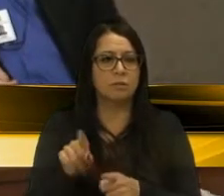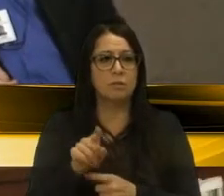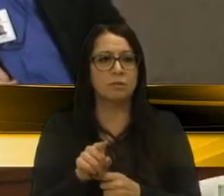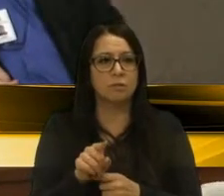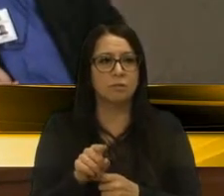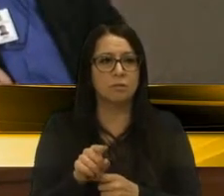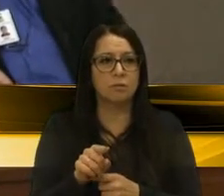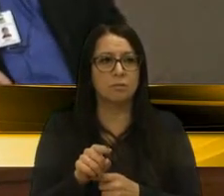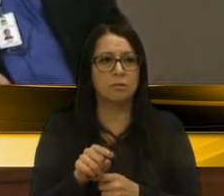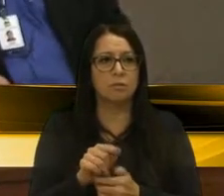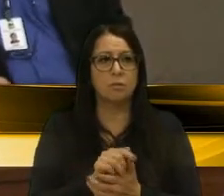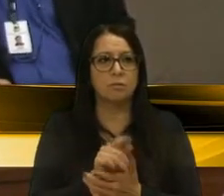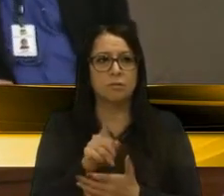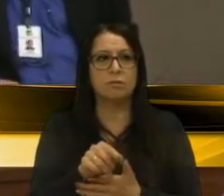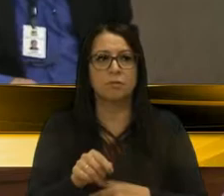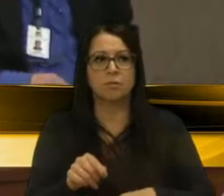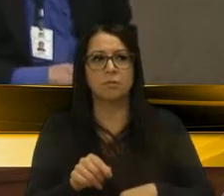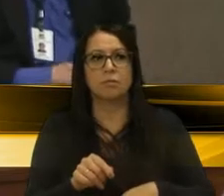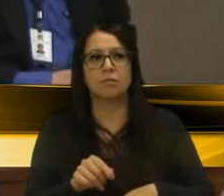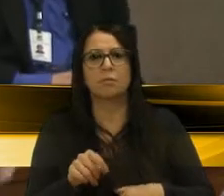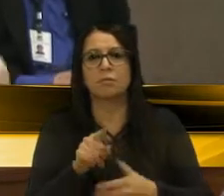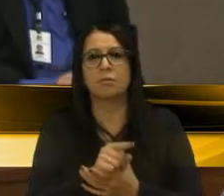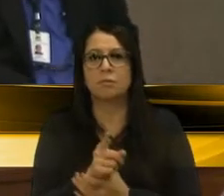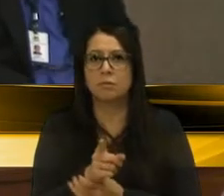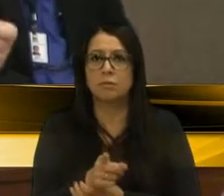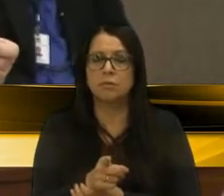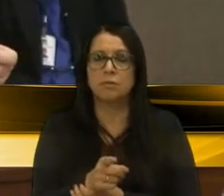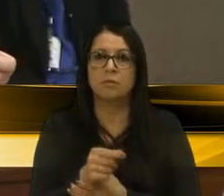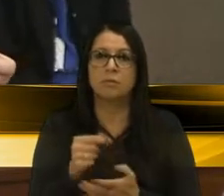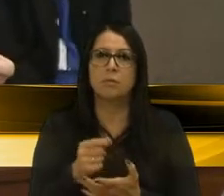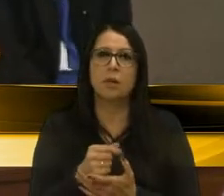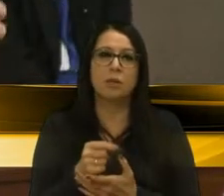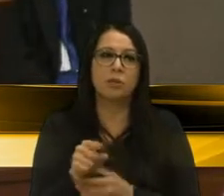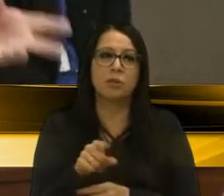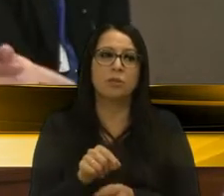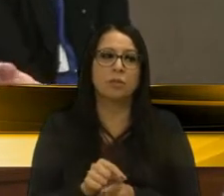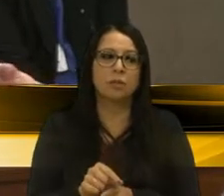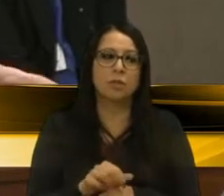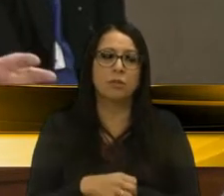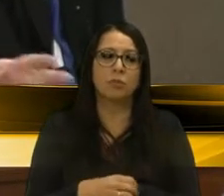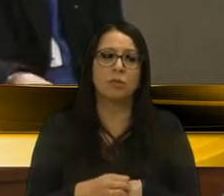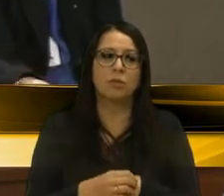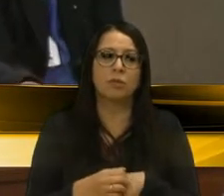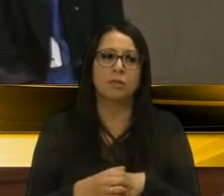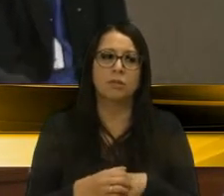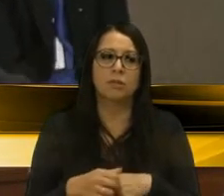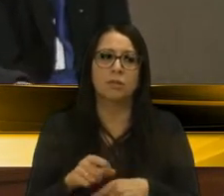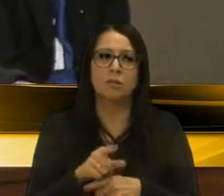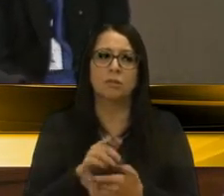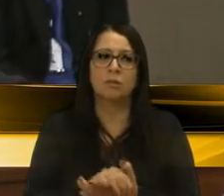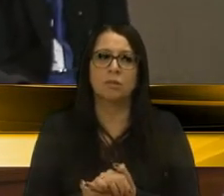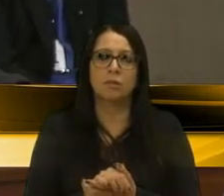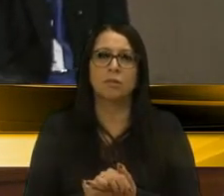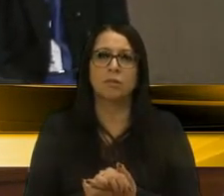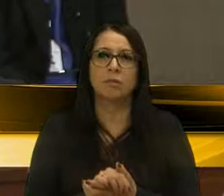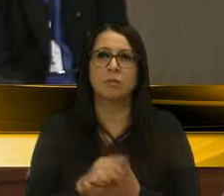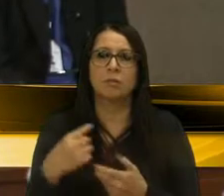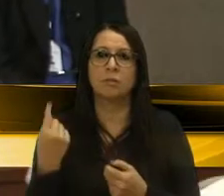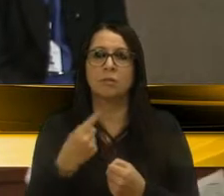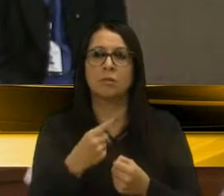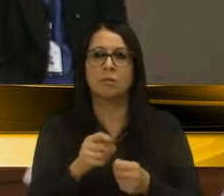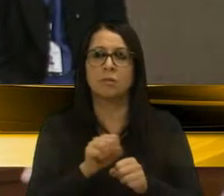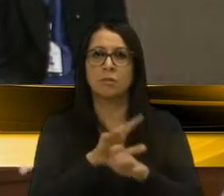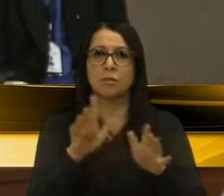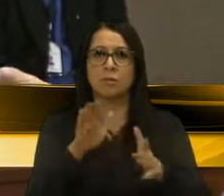potabilidade da água. Então, nesse sentido, os índices, é isso que não se diz aí, ou que não se coloca de forma